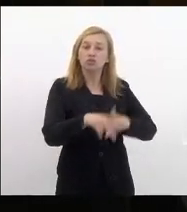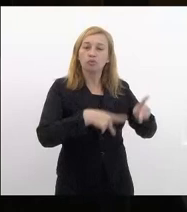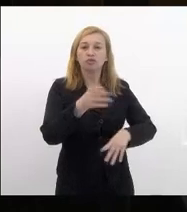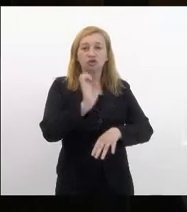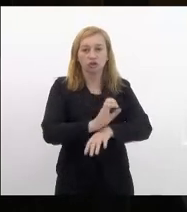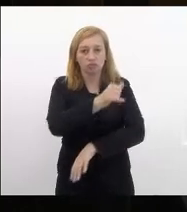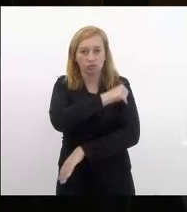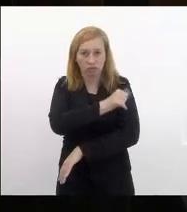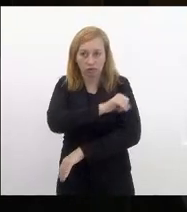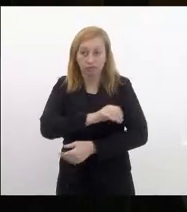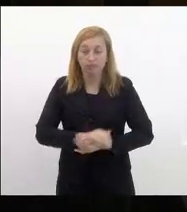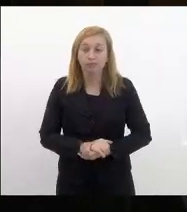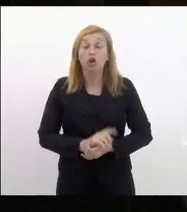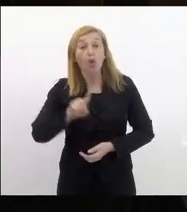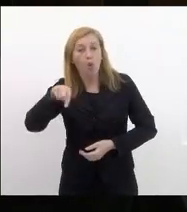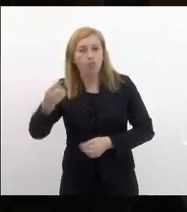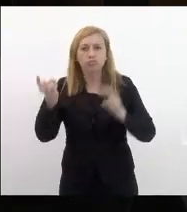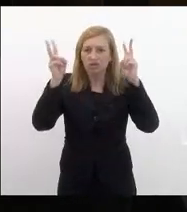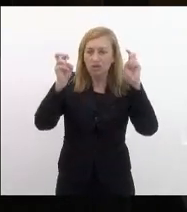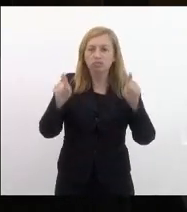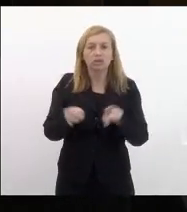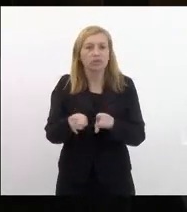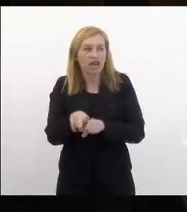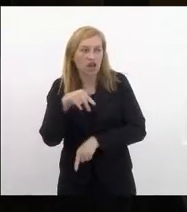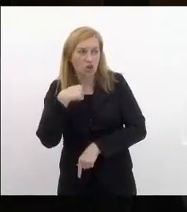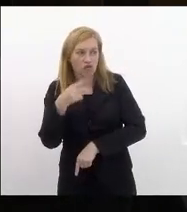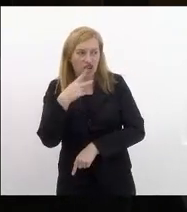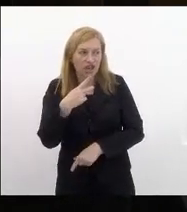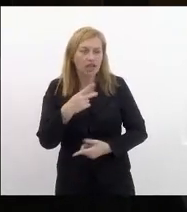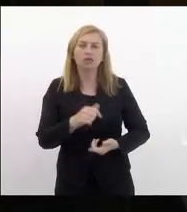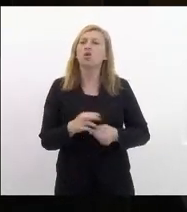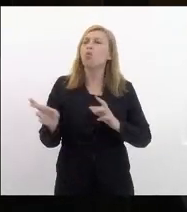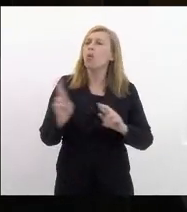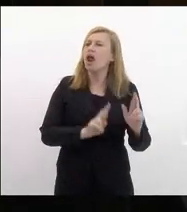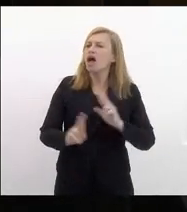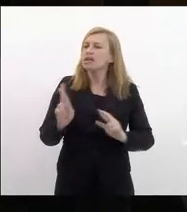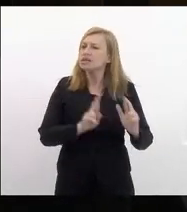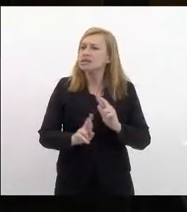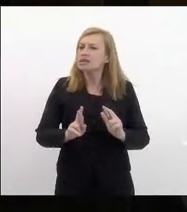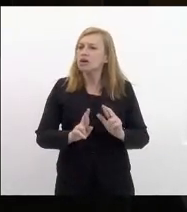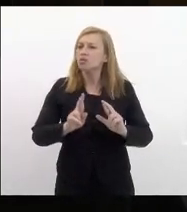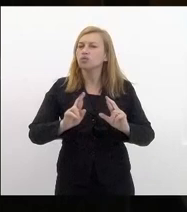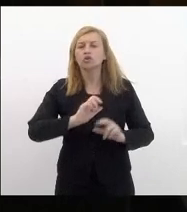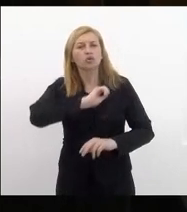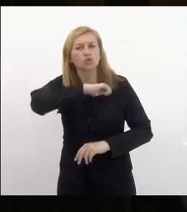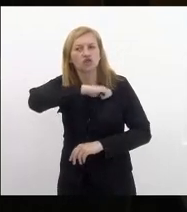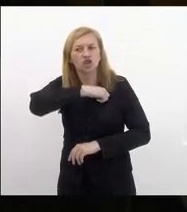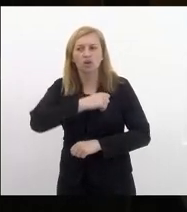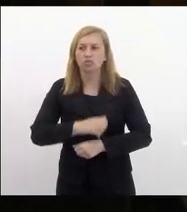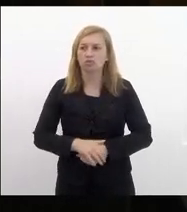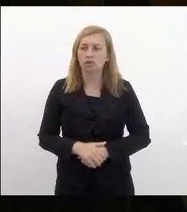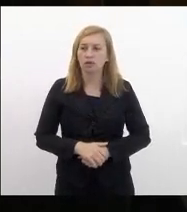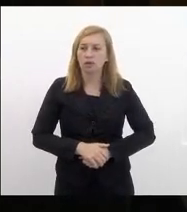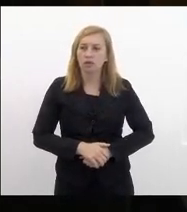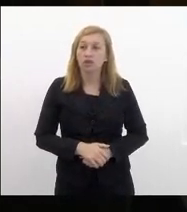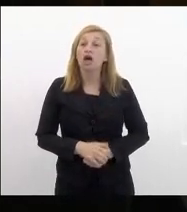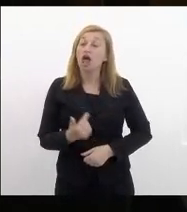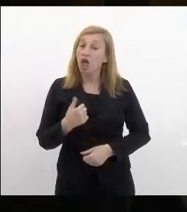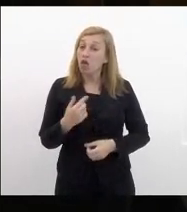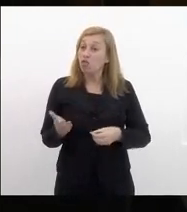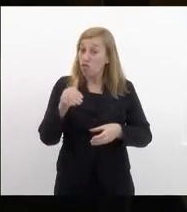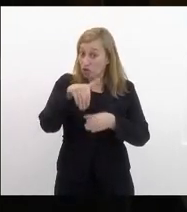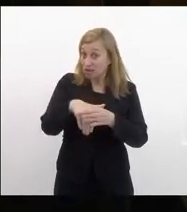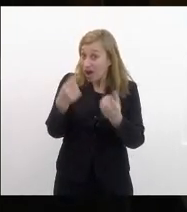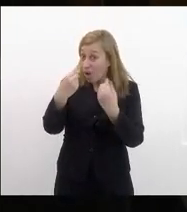Janeiro outra questão que eu falei é com relação ainda ao regime de recuperação fiscal e eu vou votar